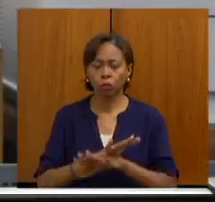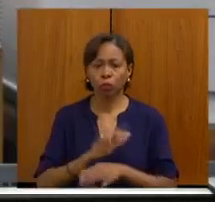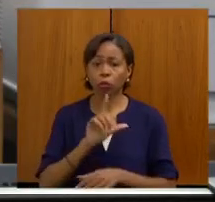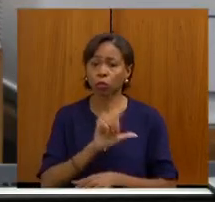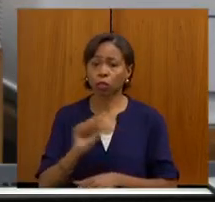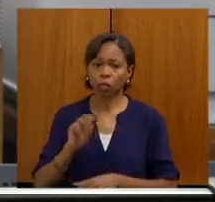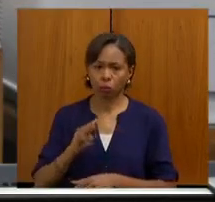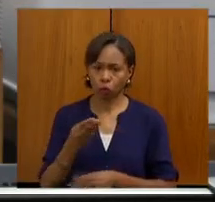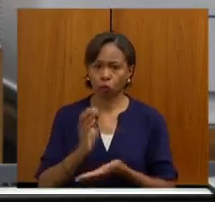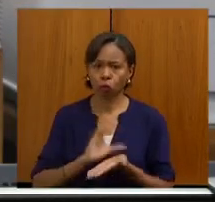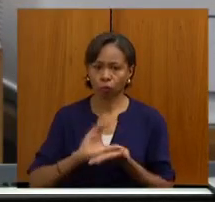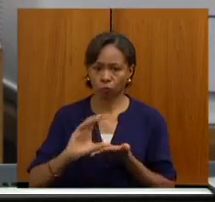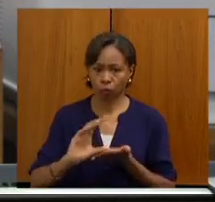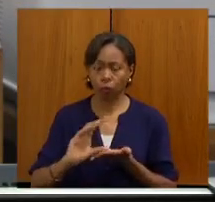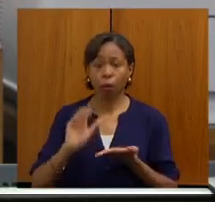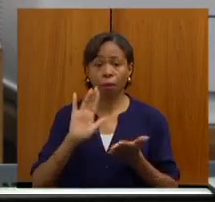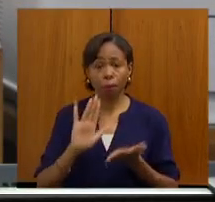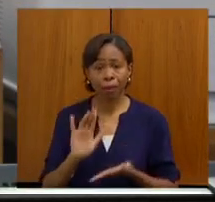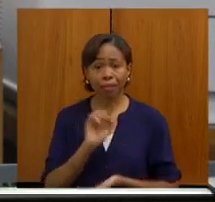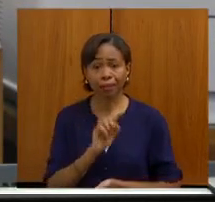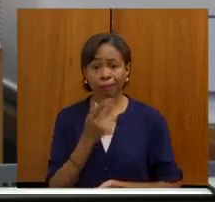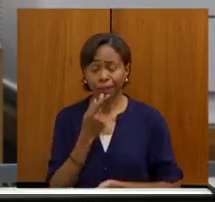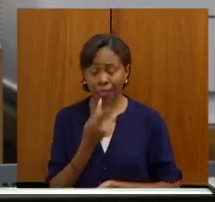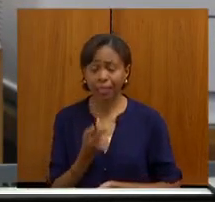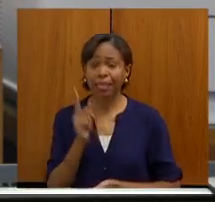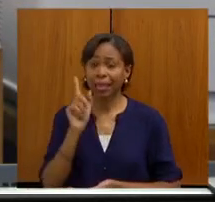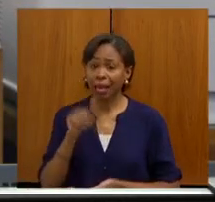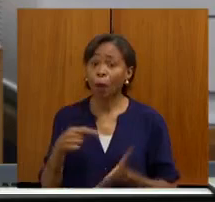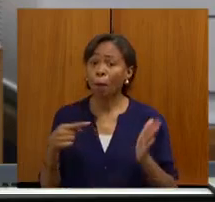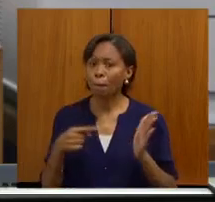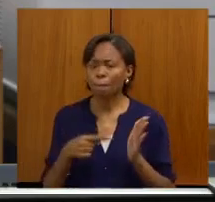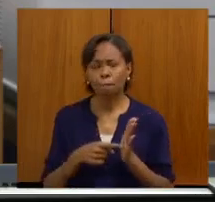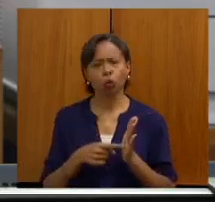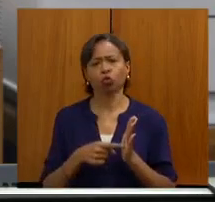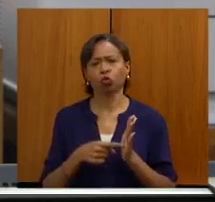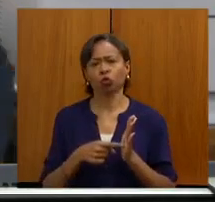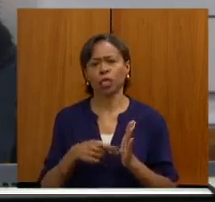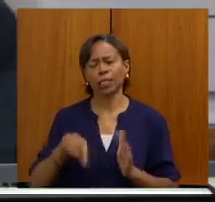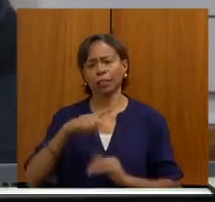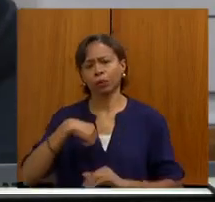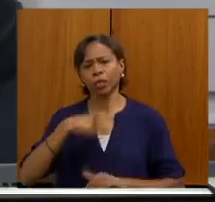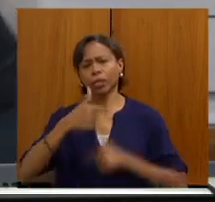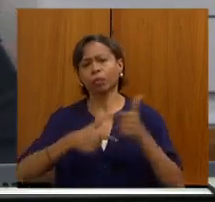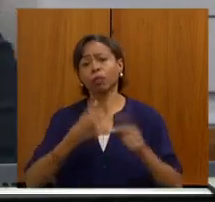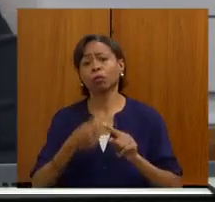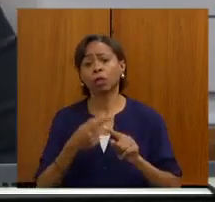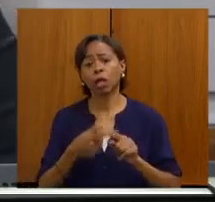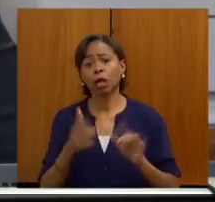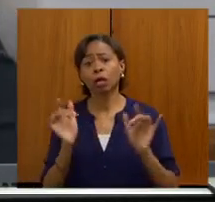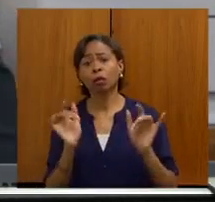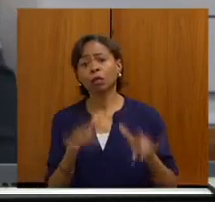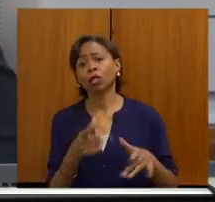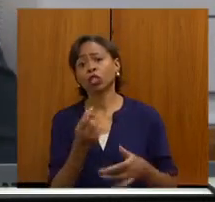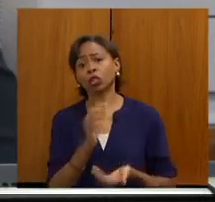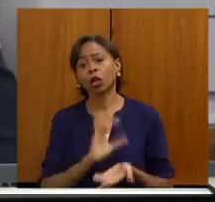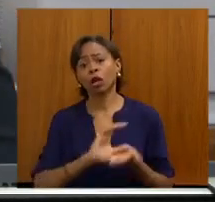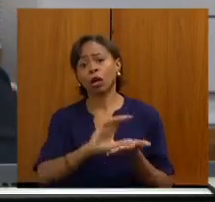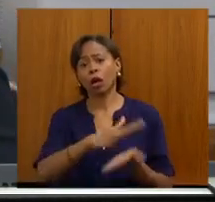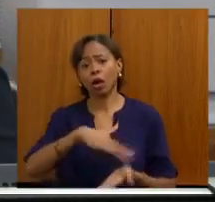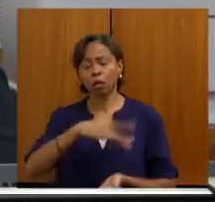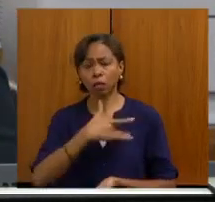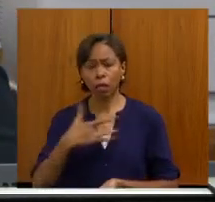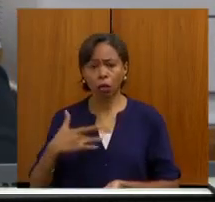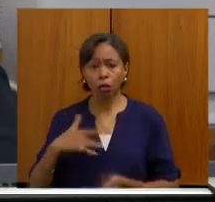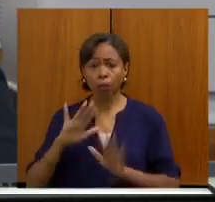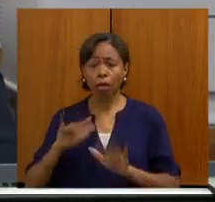vêm falando aqui é o ponto que a gente vem trabalhando, porque jogar dinheiro na saúde sem trabalhar no processo